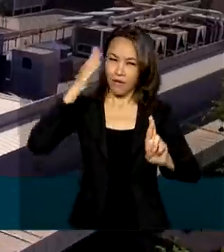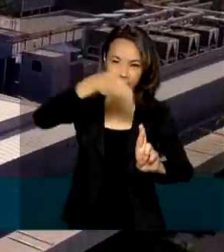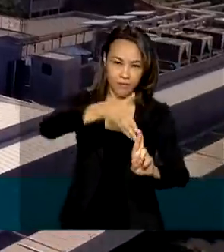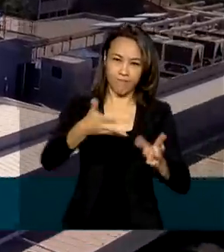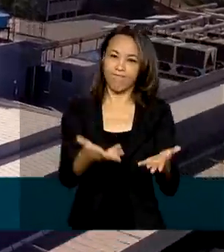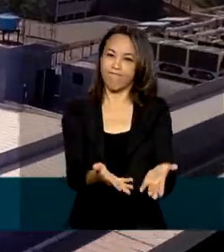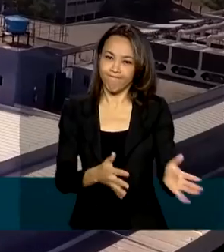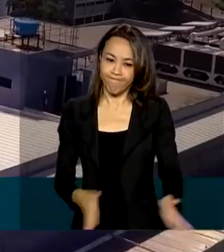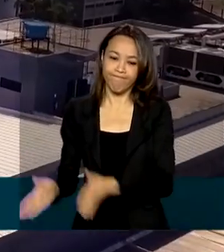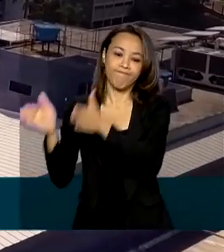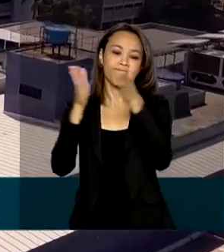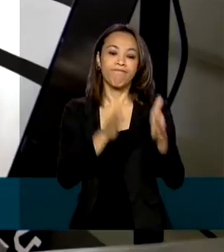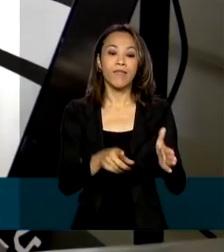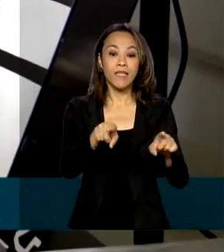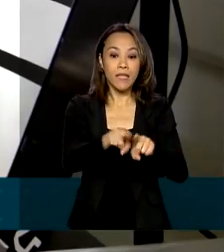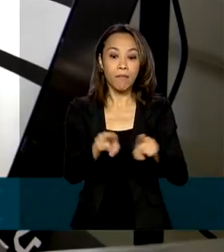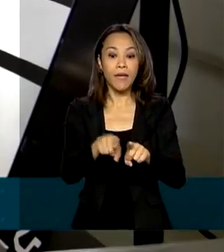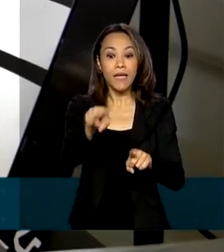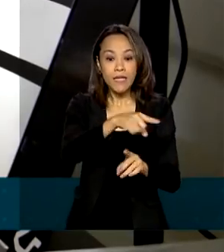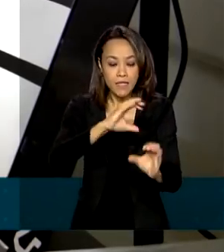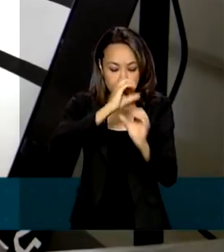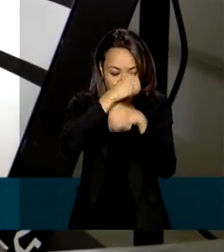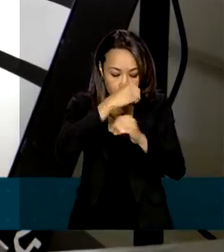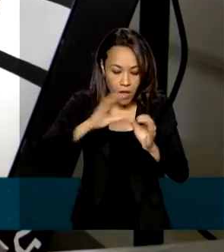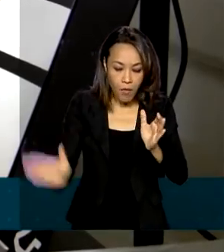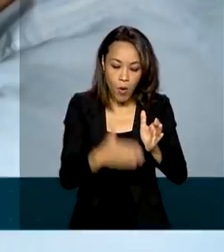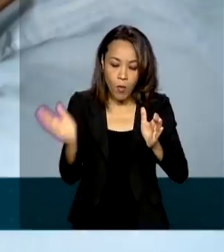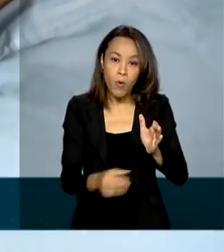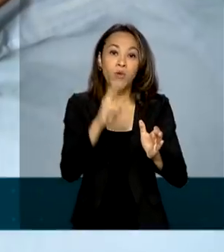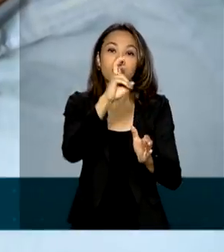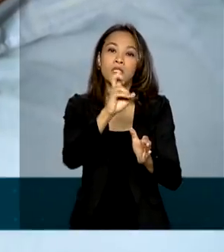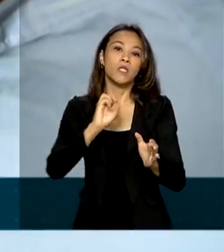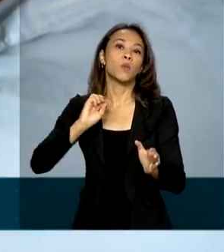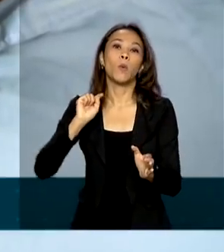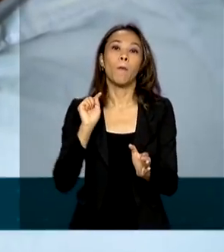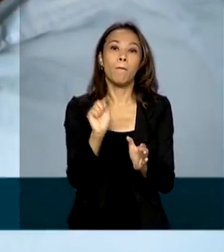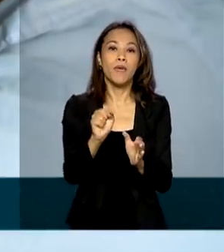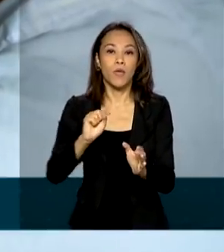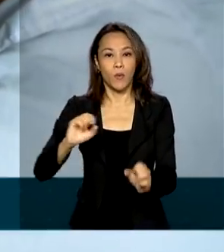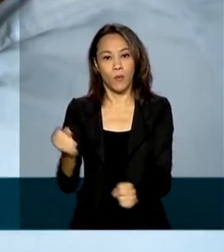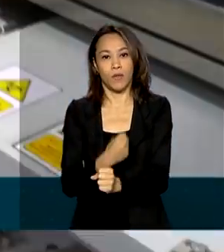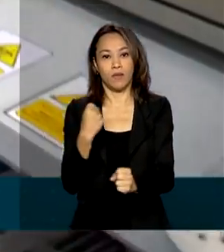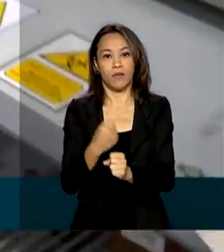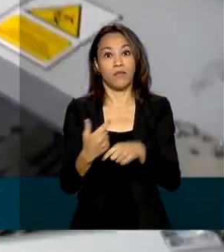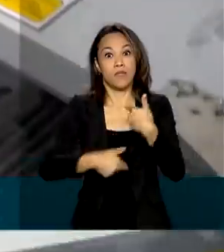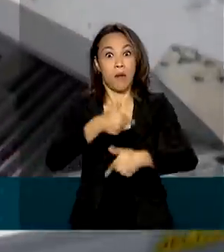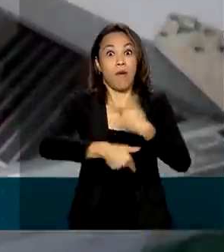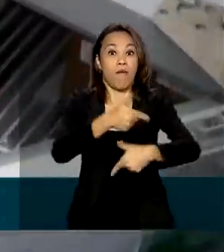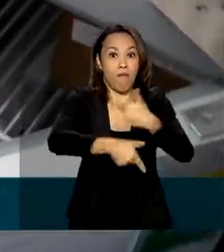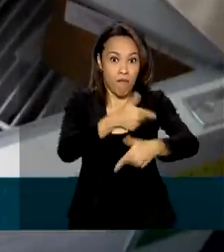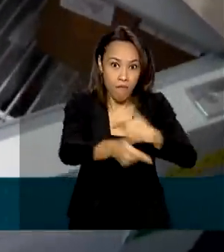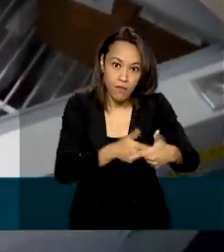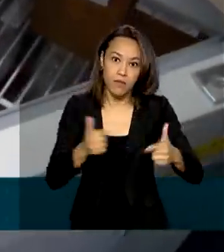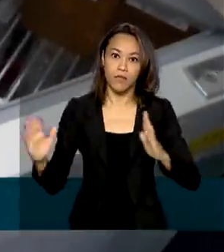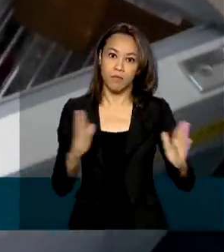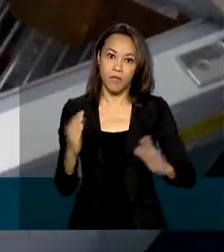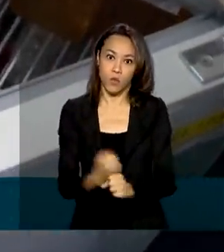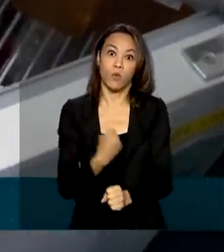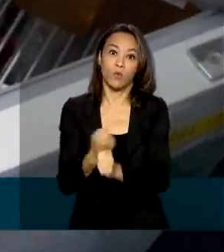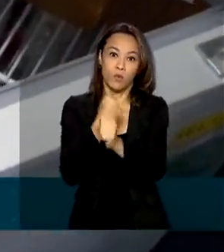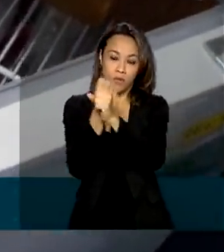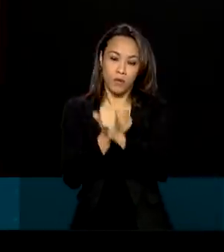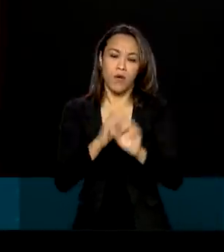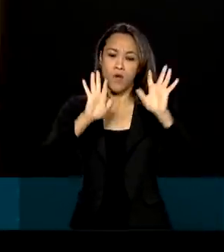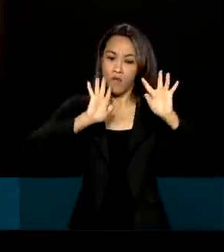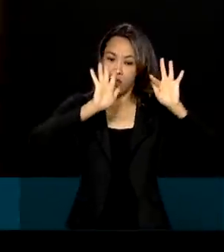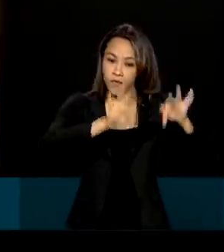Além dos benefícios para a saúde, vai gerar 5 mil empregos diretos na fase de construção. Quando tudo estiver concluído, a Fiocruz